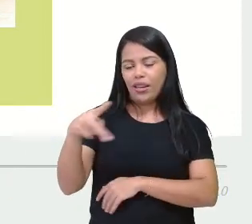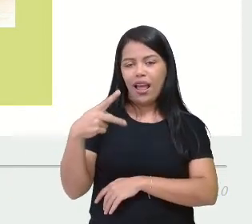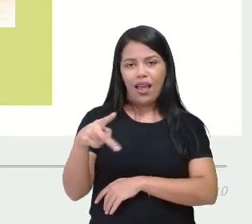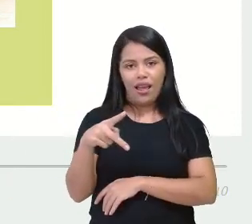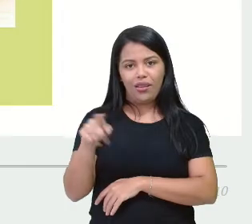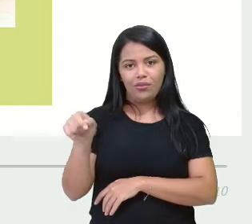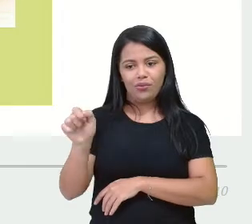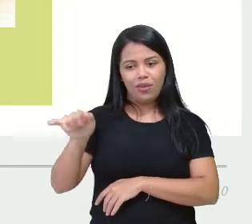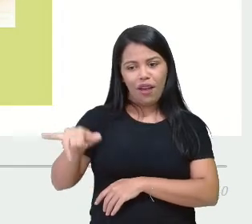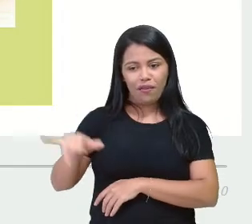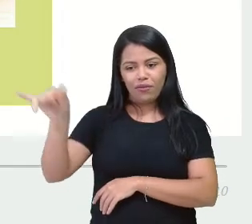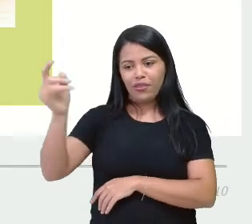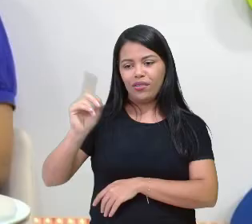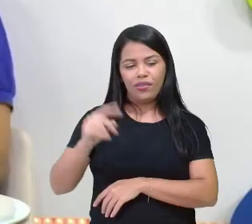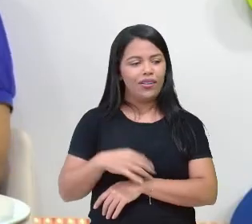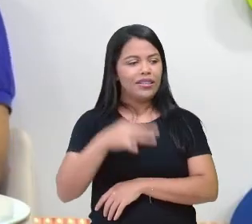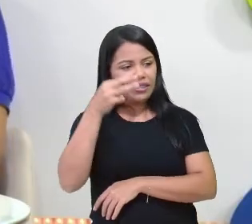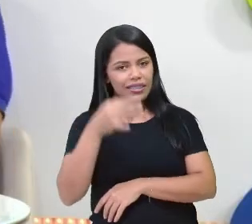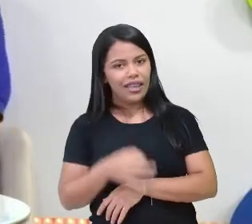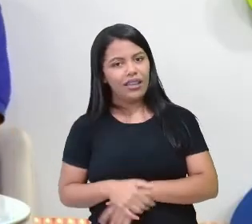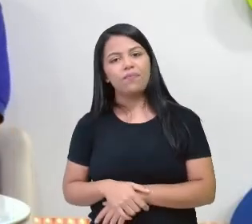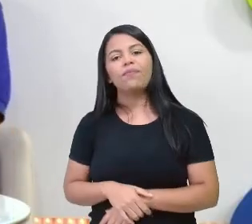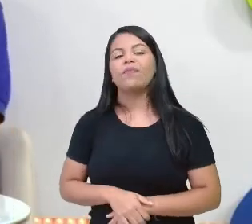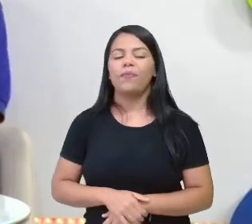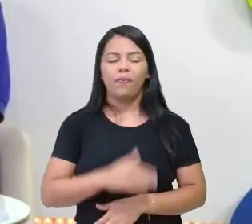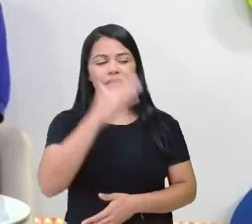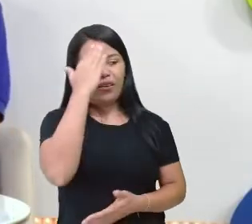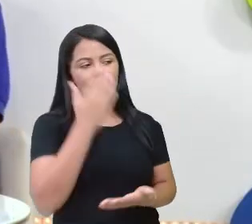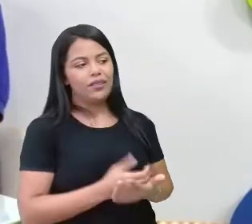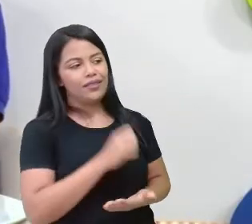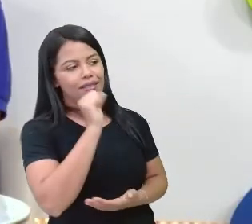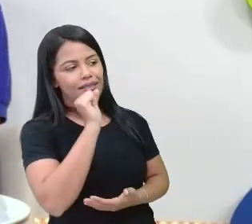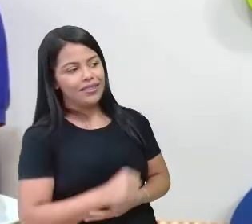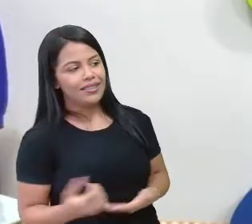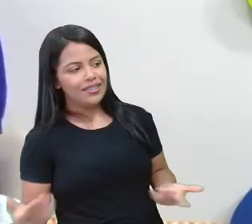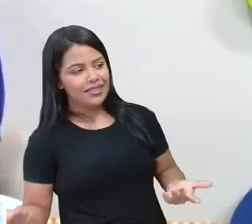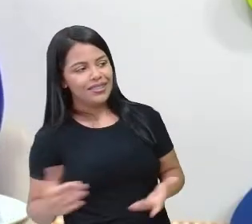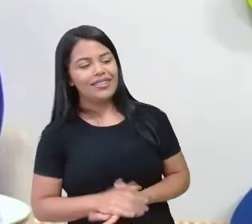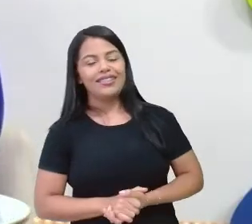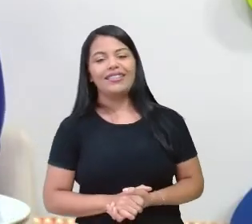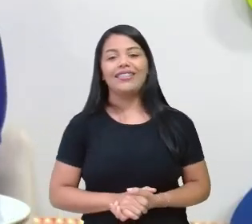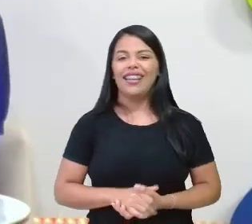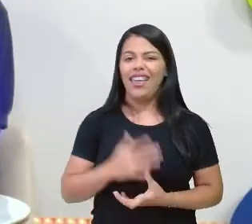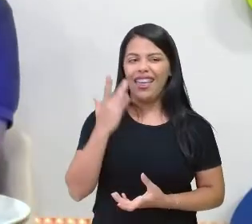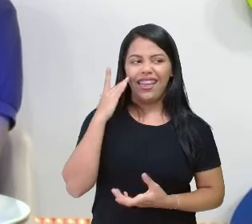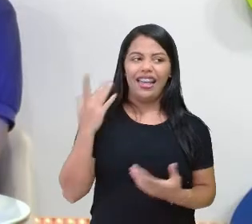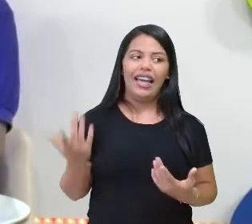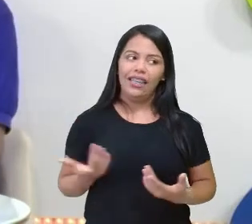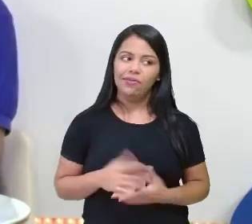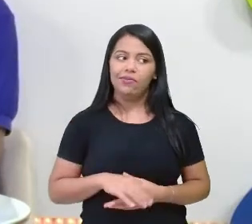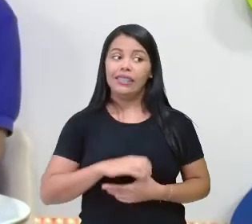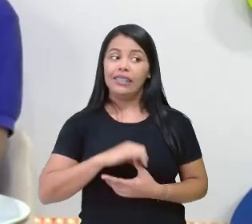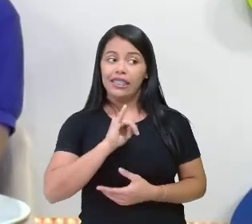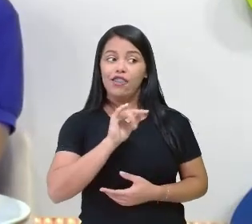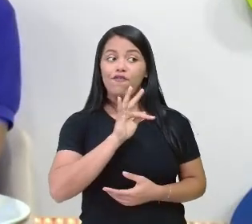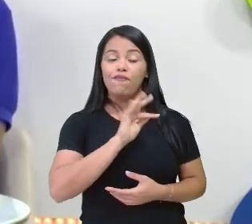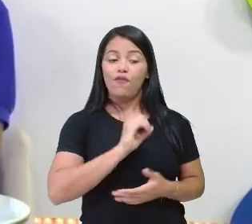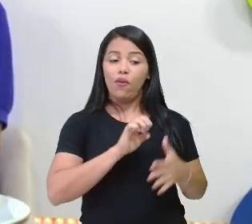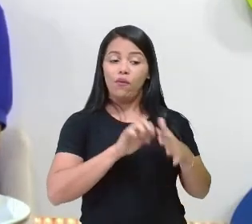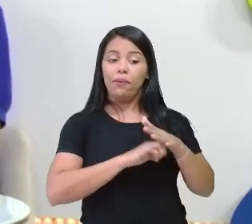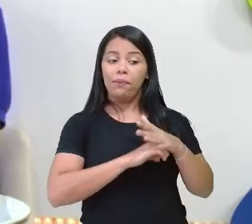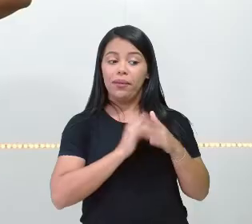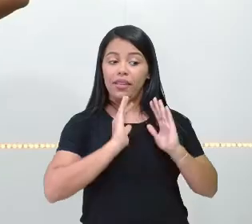acredito que sim. Ainda mais se for uma determinada empresa, mas tudo bem. Oh, professora, não diga